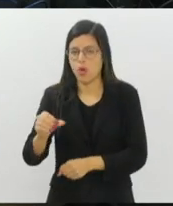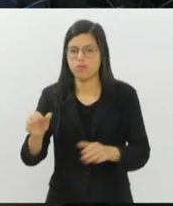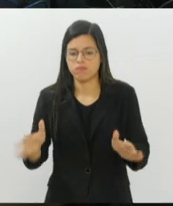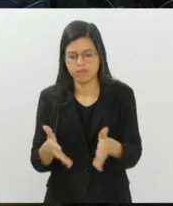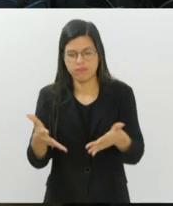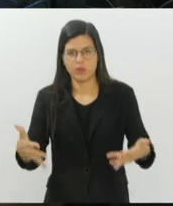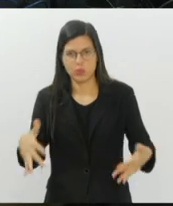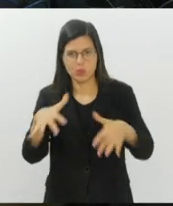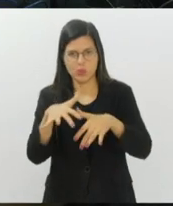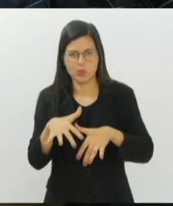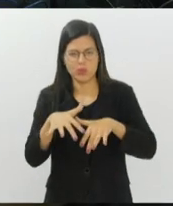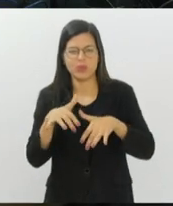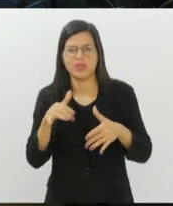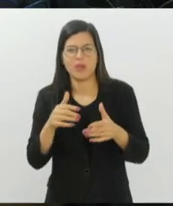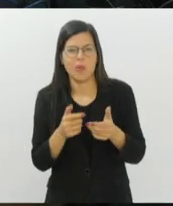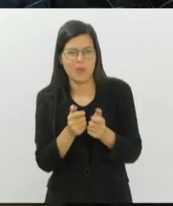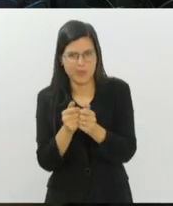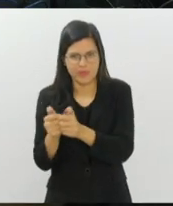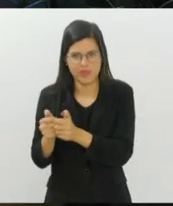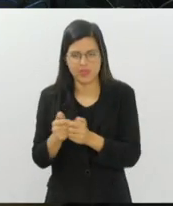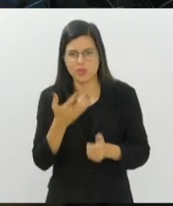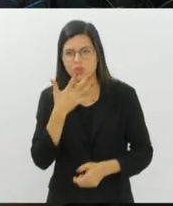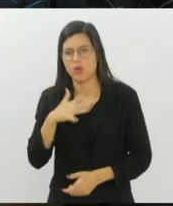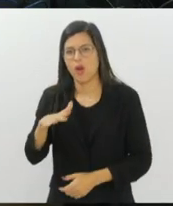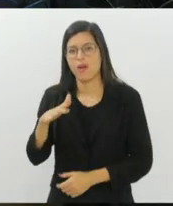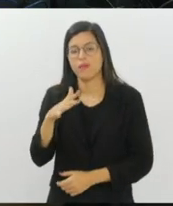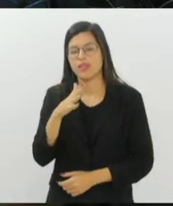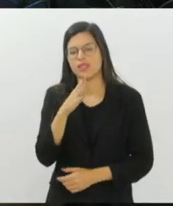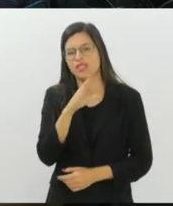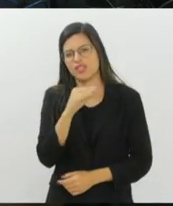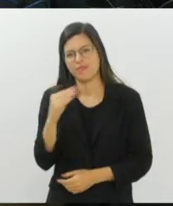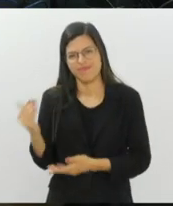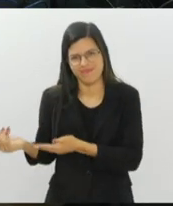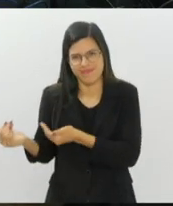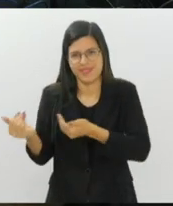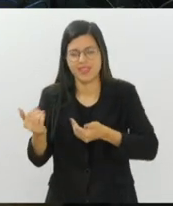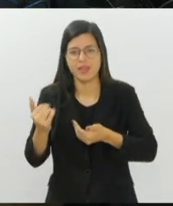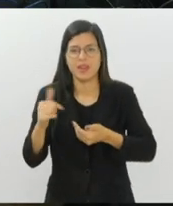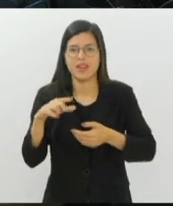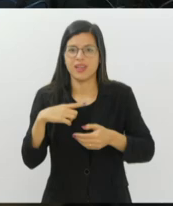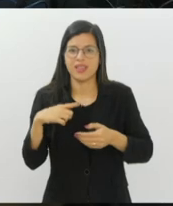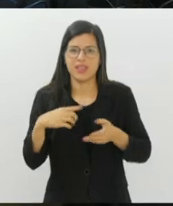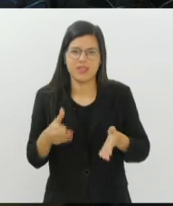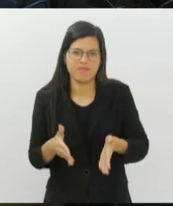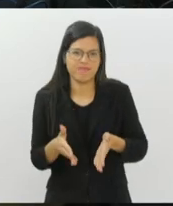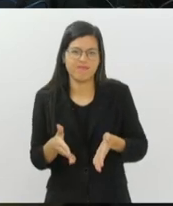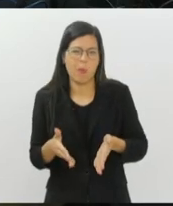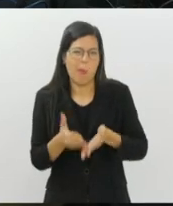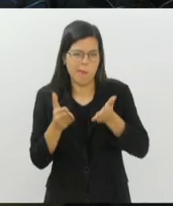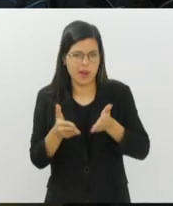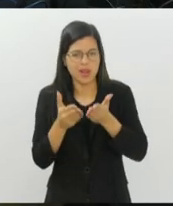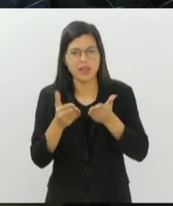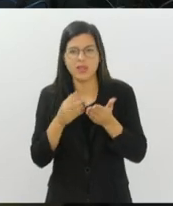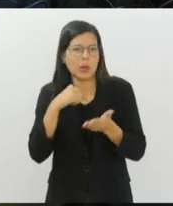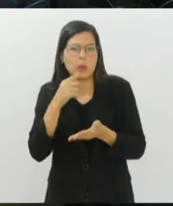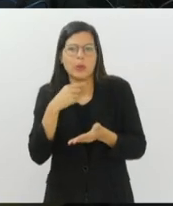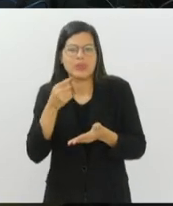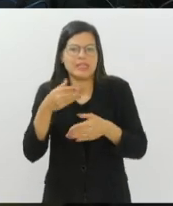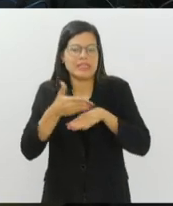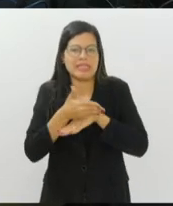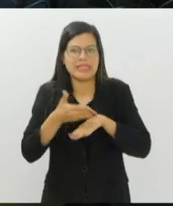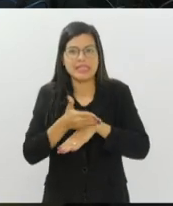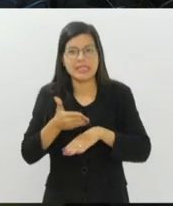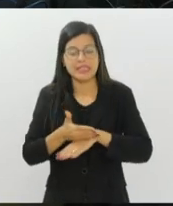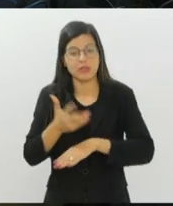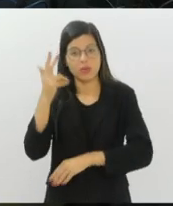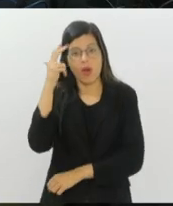universo dos games de crianças e jovens em condições de vulnerabilidade social e que não teriam acesso de outra maneira, à